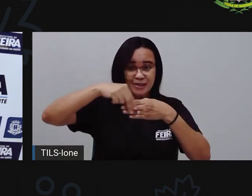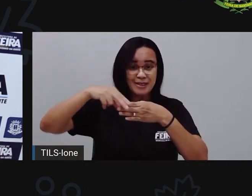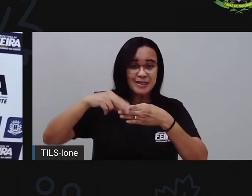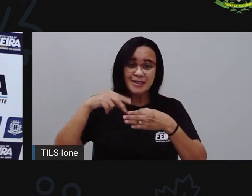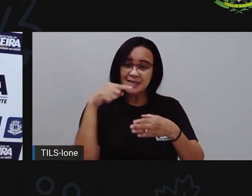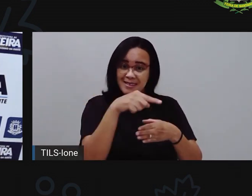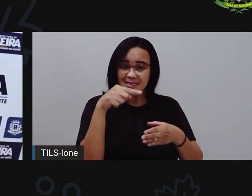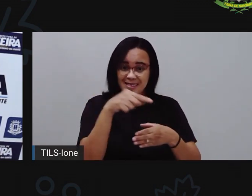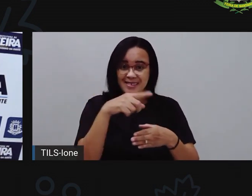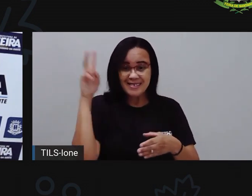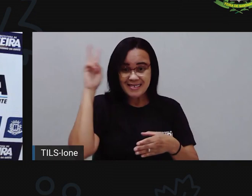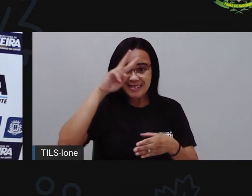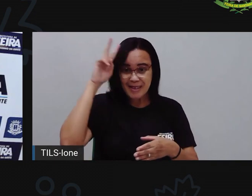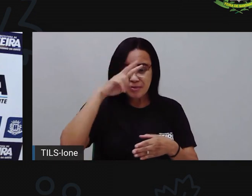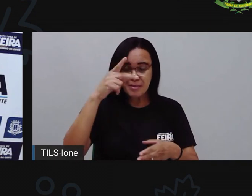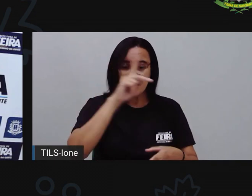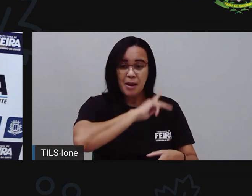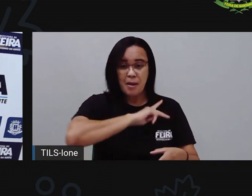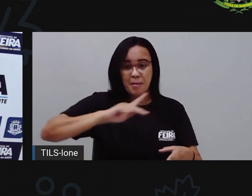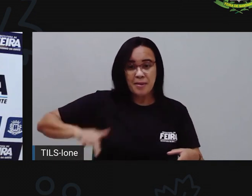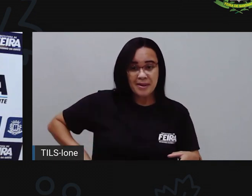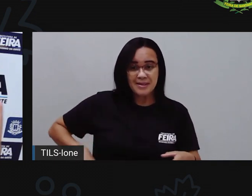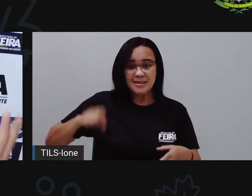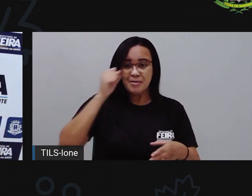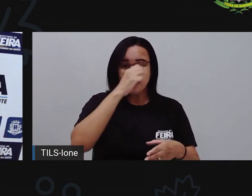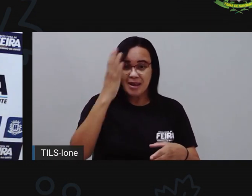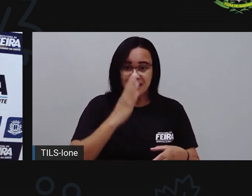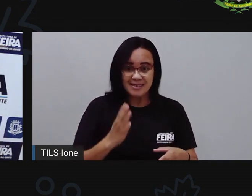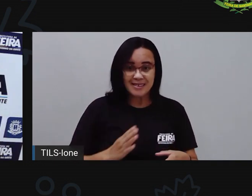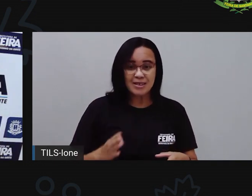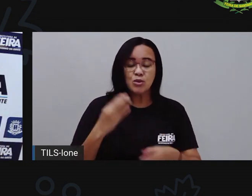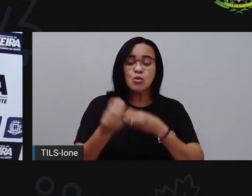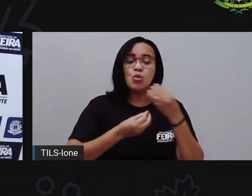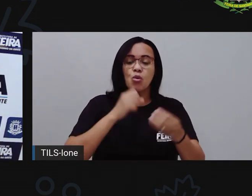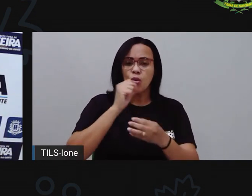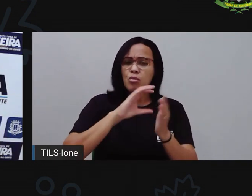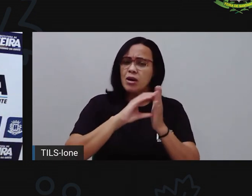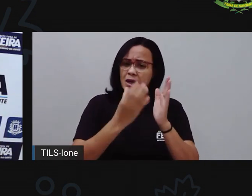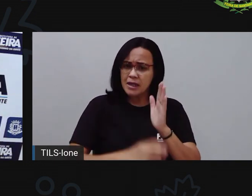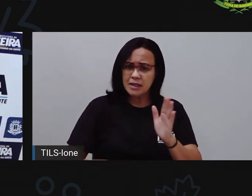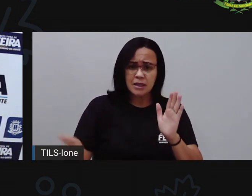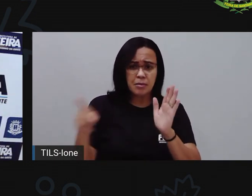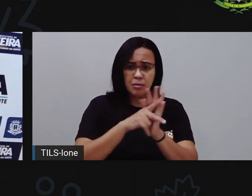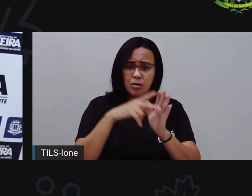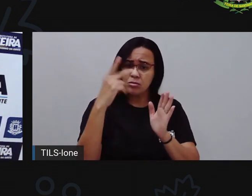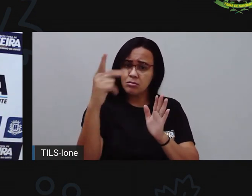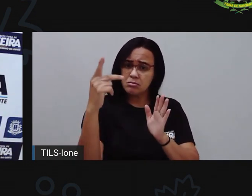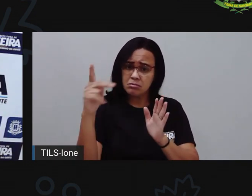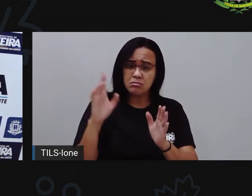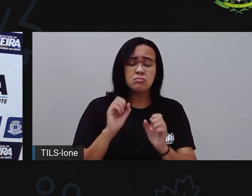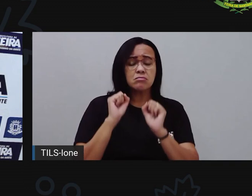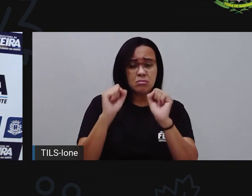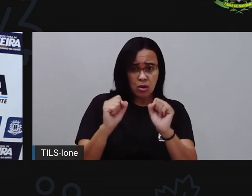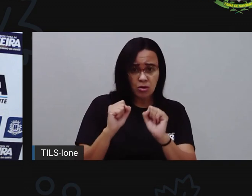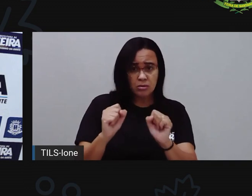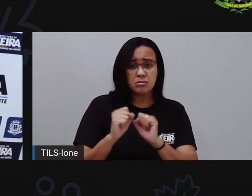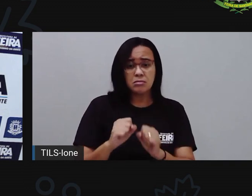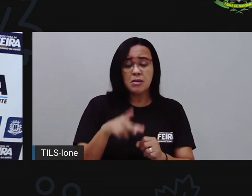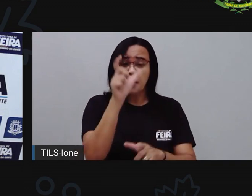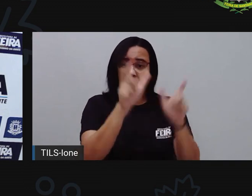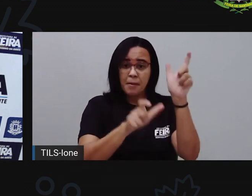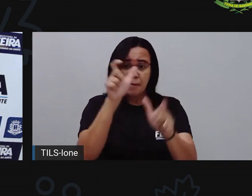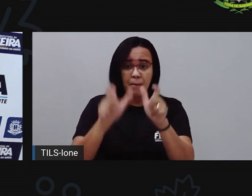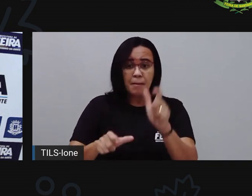presidentes do Brasil, falar sobre pessoas, né, características deles. Você pode falar de pessoas famosas,